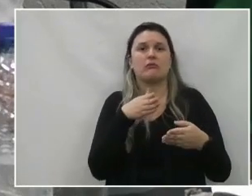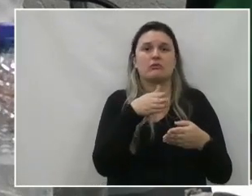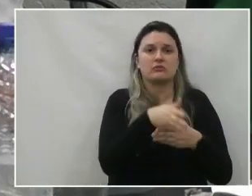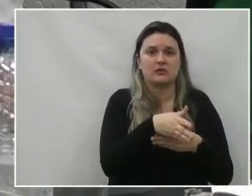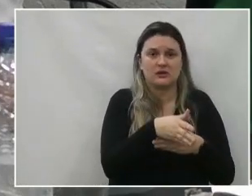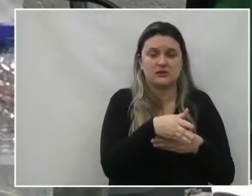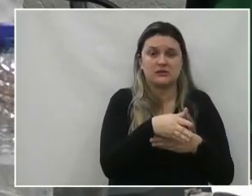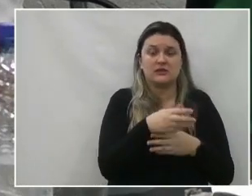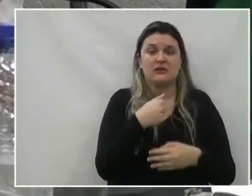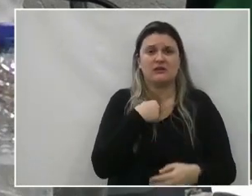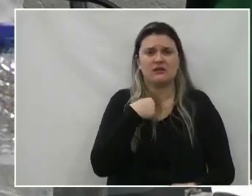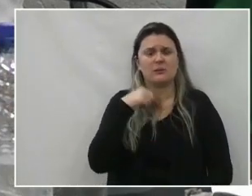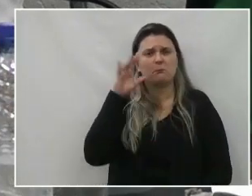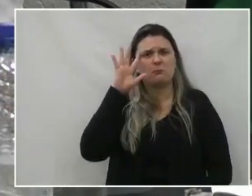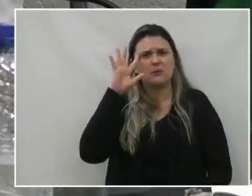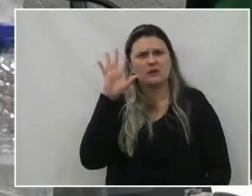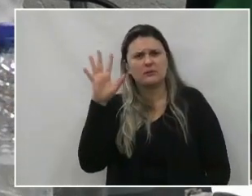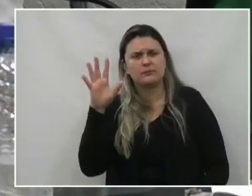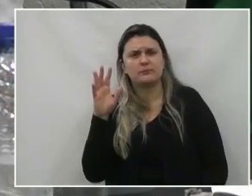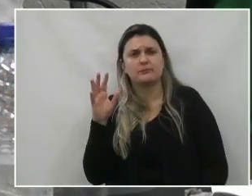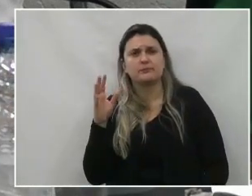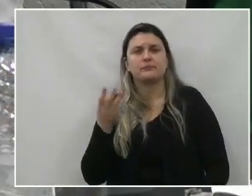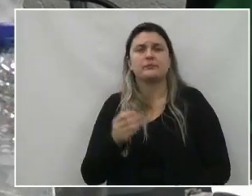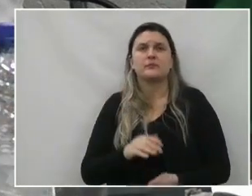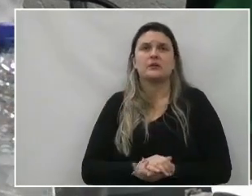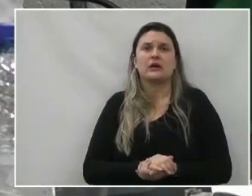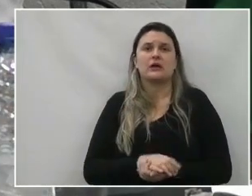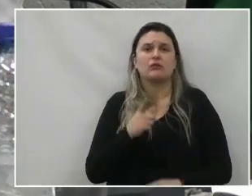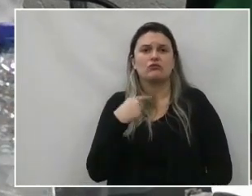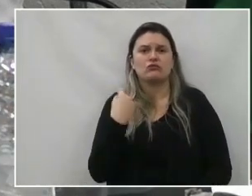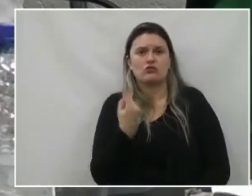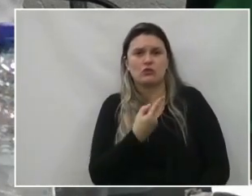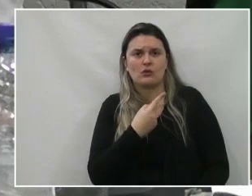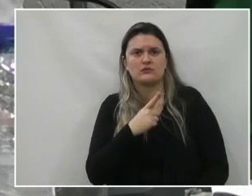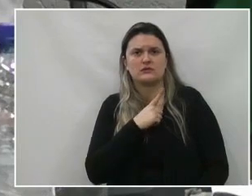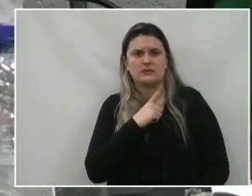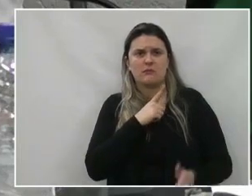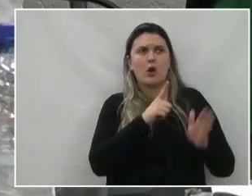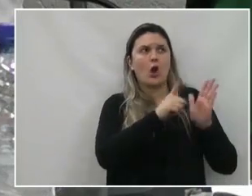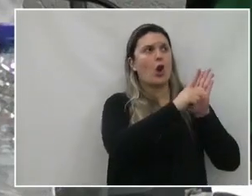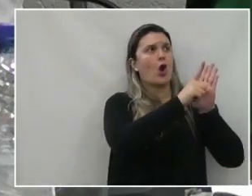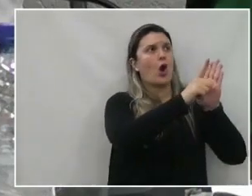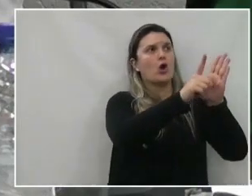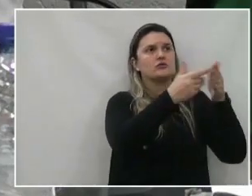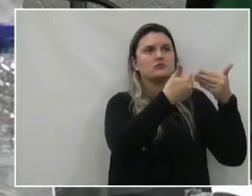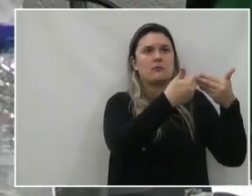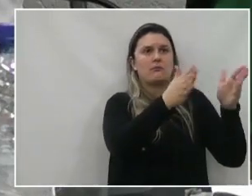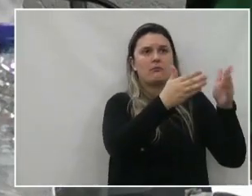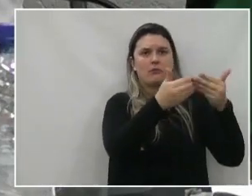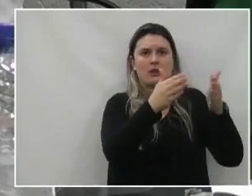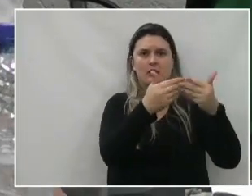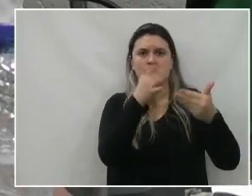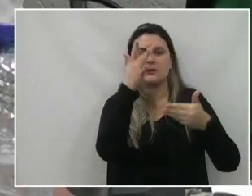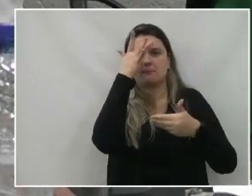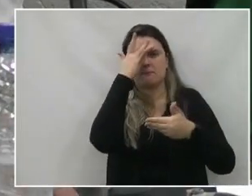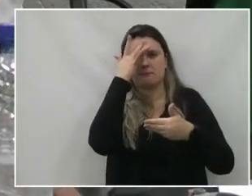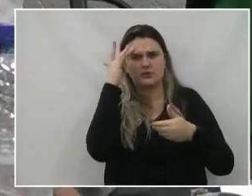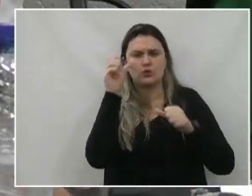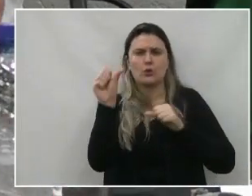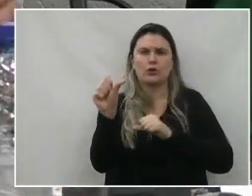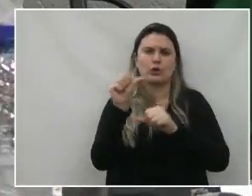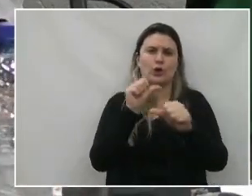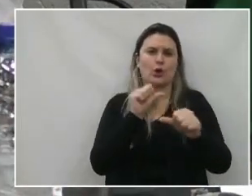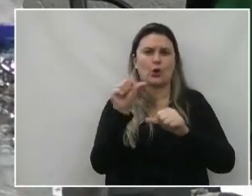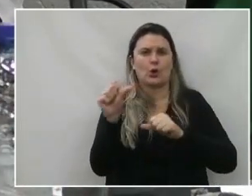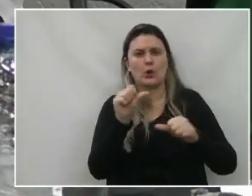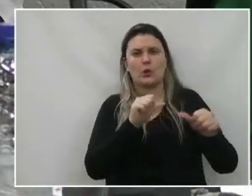presidente, a seguinte situação, nós temos um comércio que está aberto, nós temos as pessoas fazendo o revezamento,